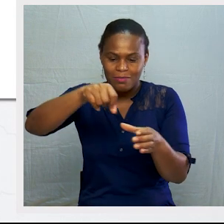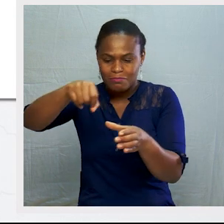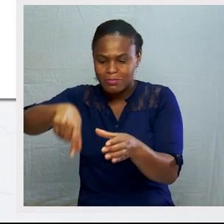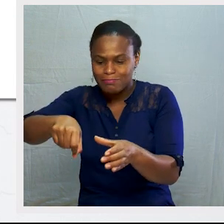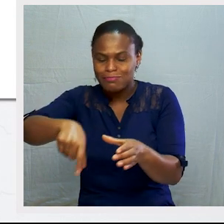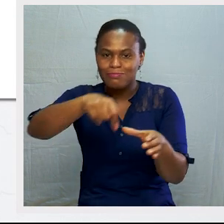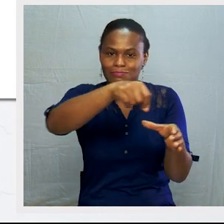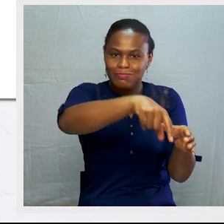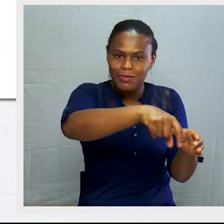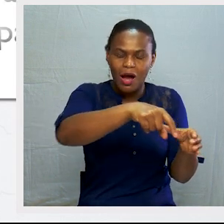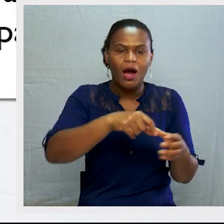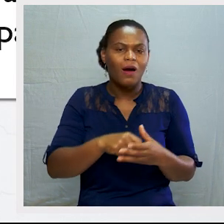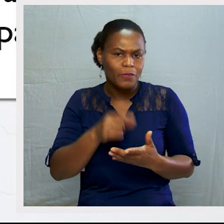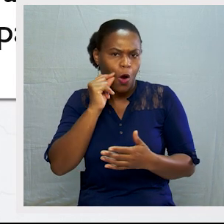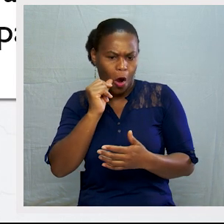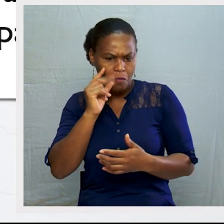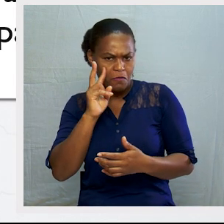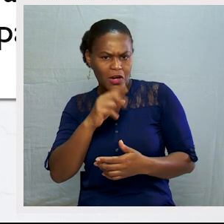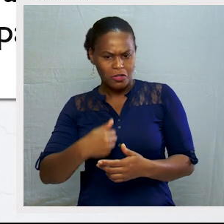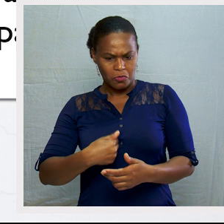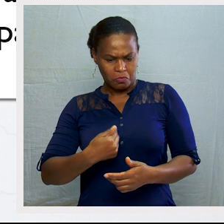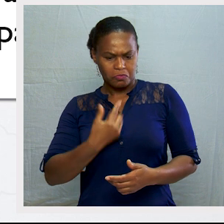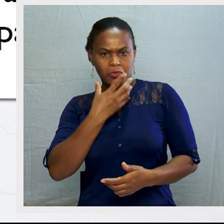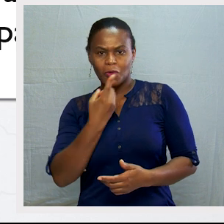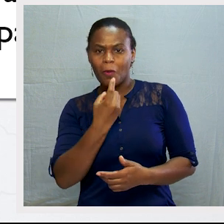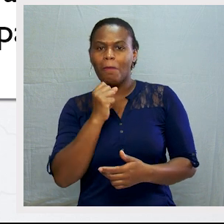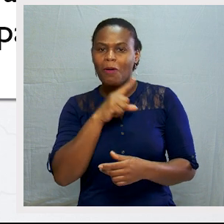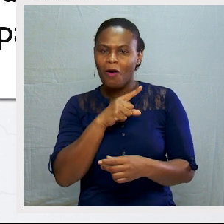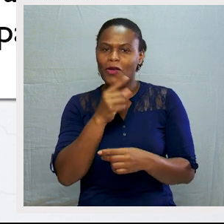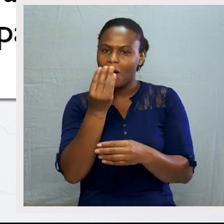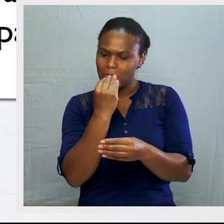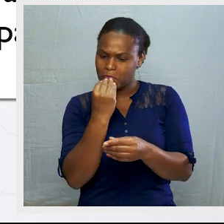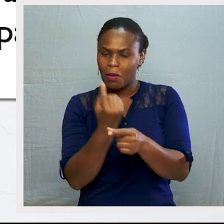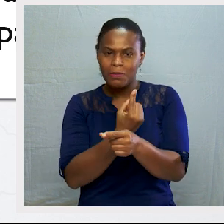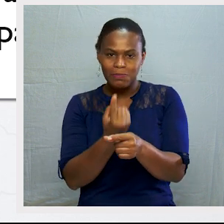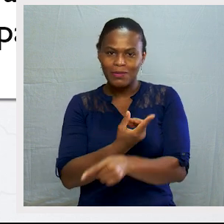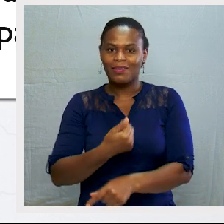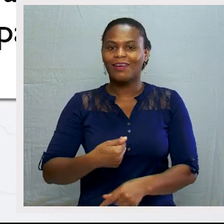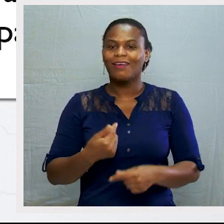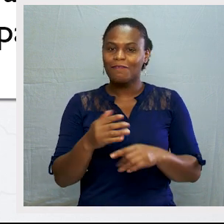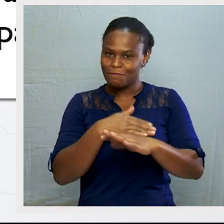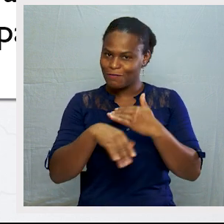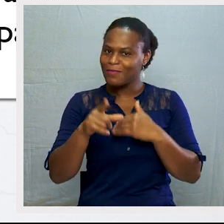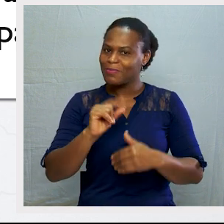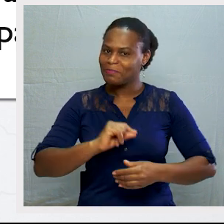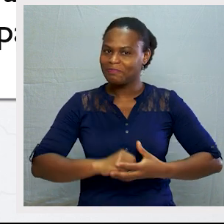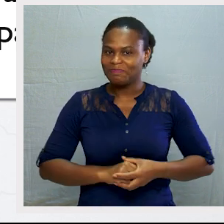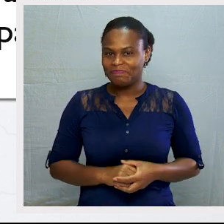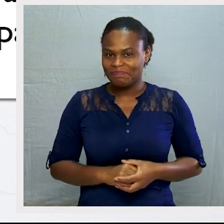aí viram que eles mesmos podiam produzir os seus próprios alimentos.